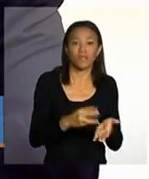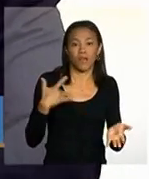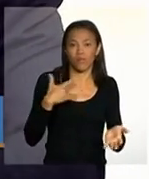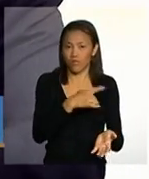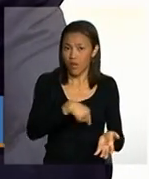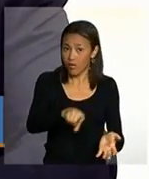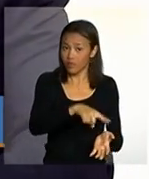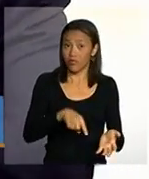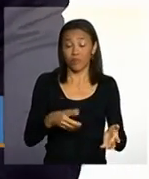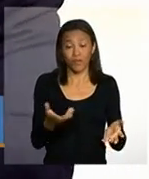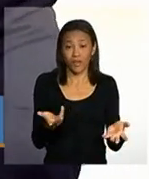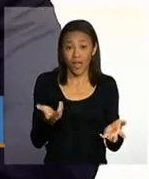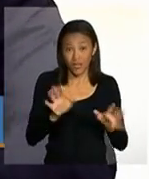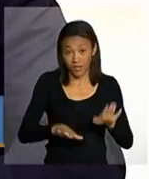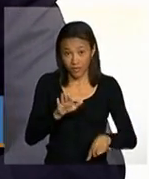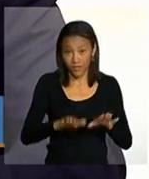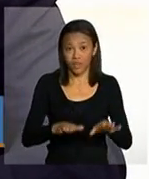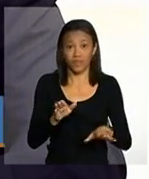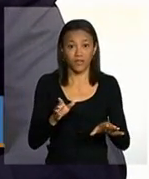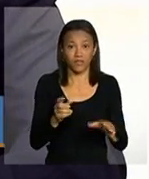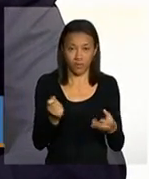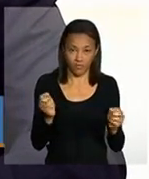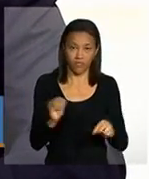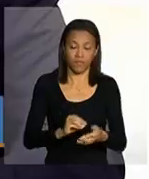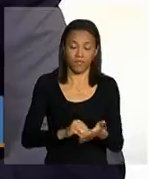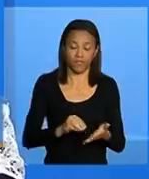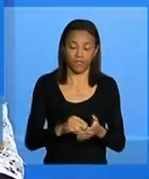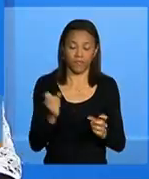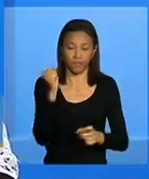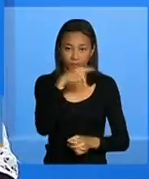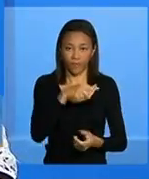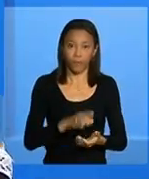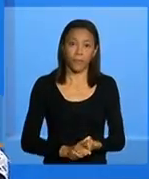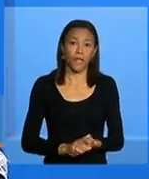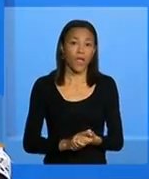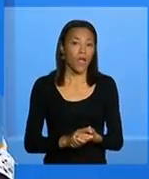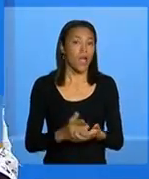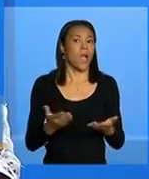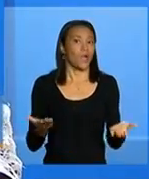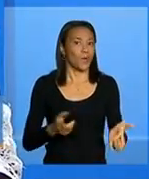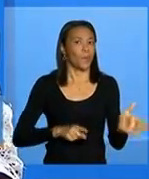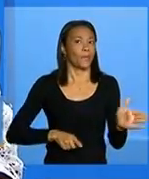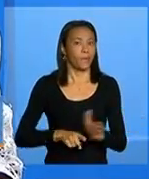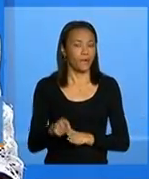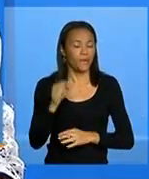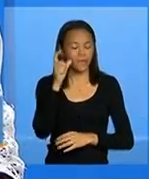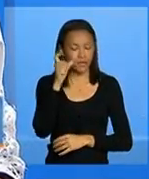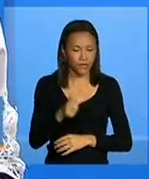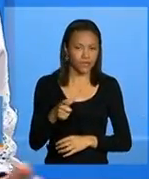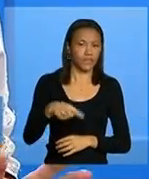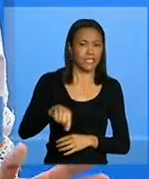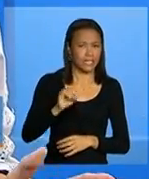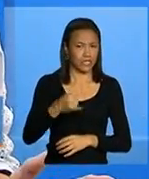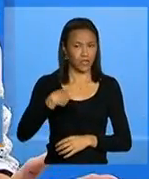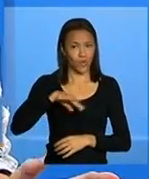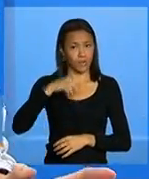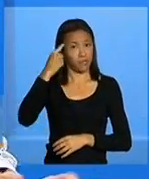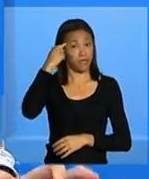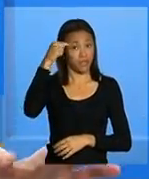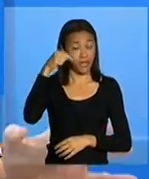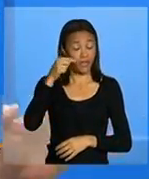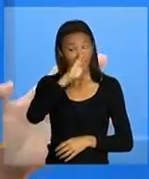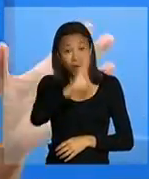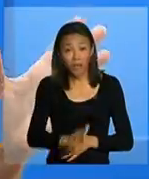circunscritos à saúde ou à educação só. Então, aí vem uma pergunta muito interessante, né? Se a gente pensar em Brasil,